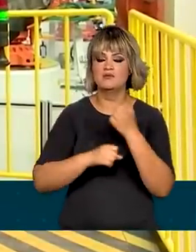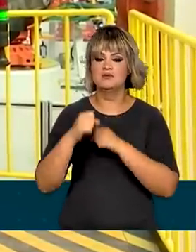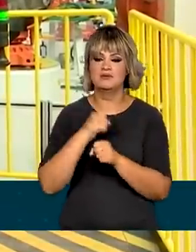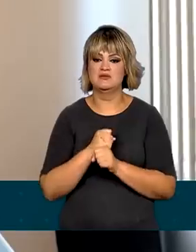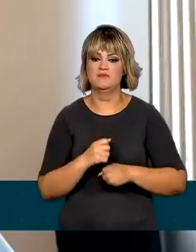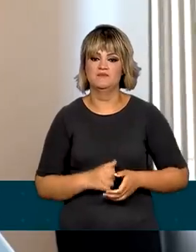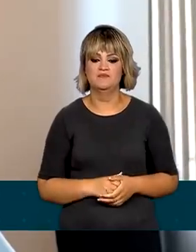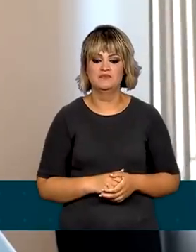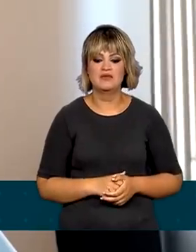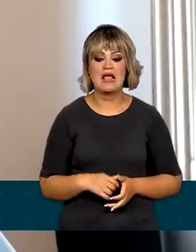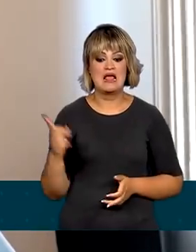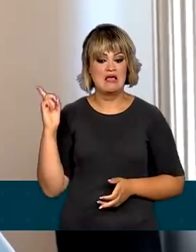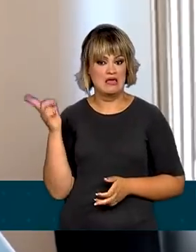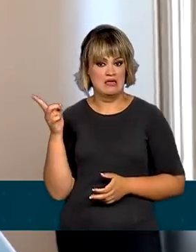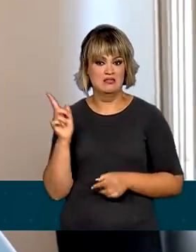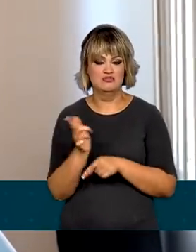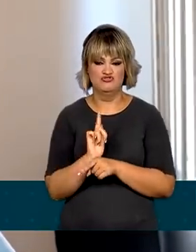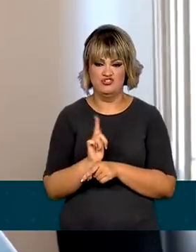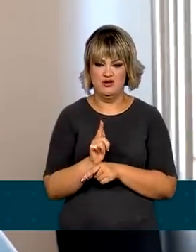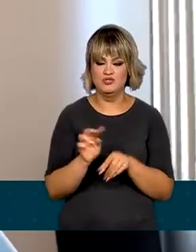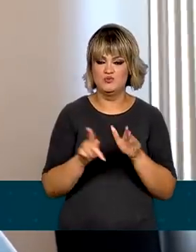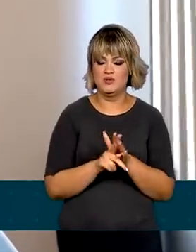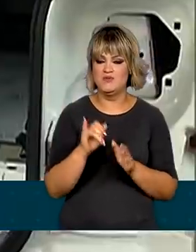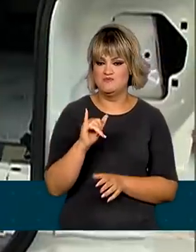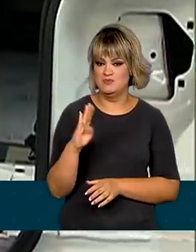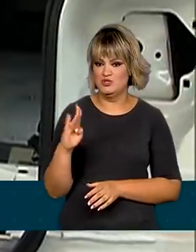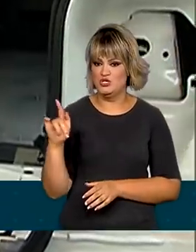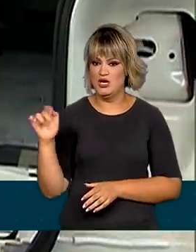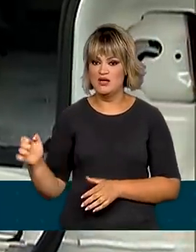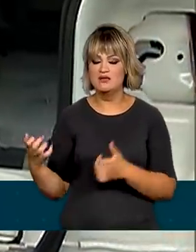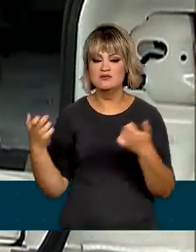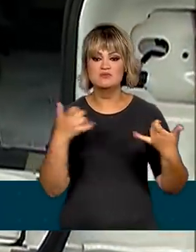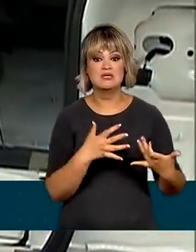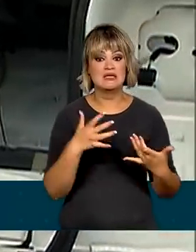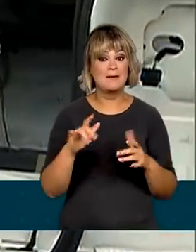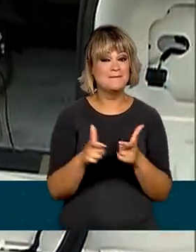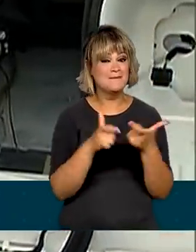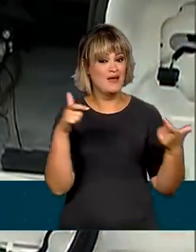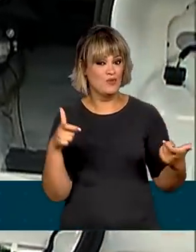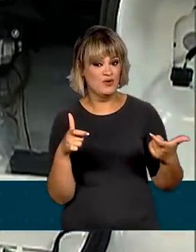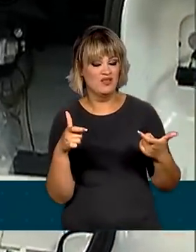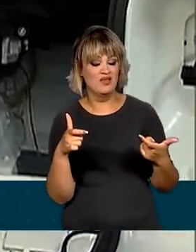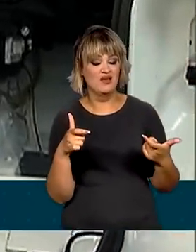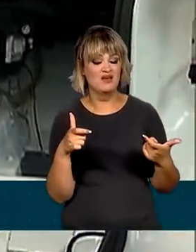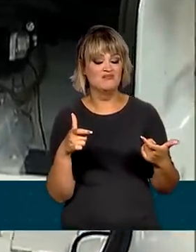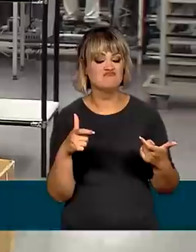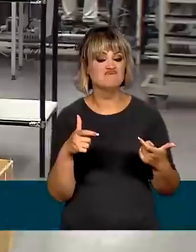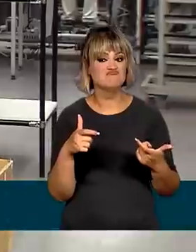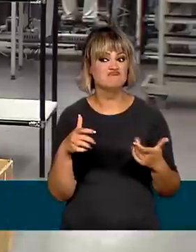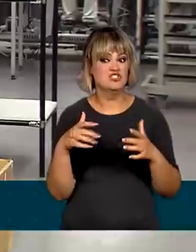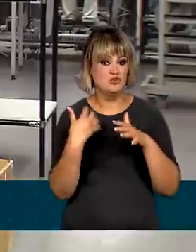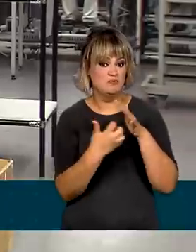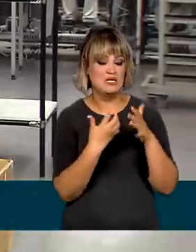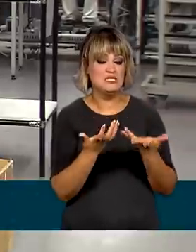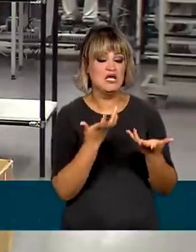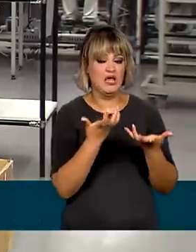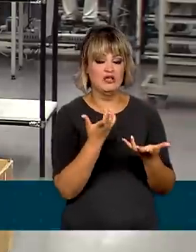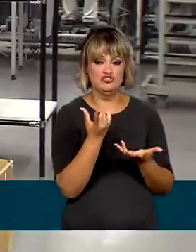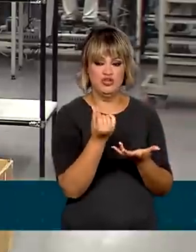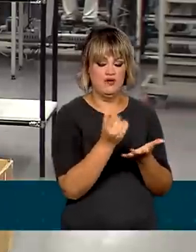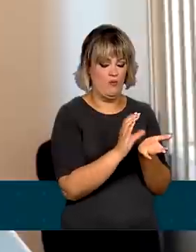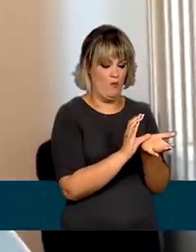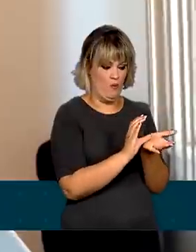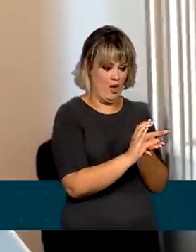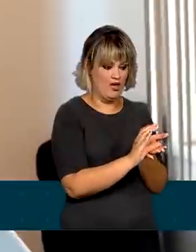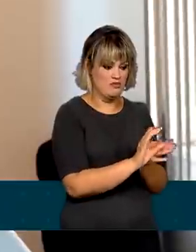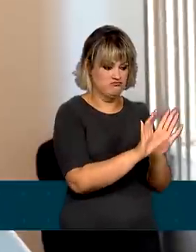passado. O gerente de pesquisas do IBGE explica que a maioria mostrou a intenção de reservar recursos.